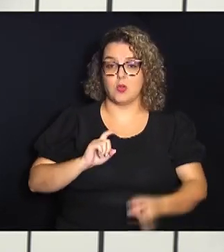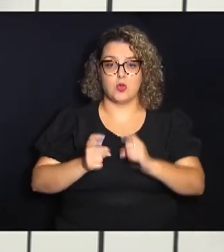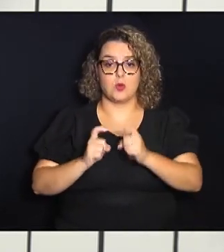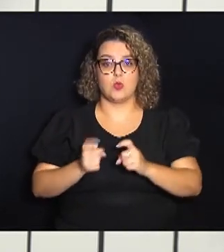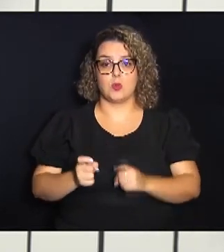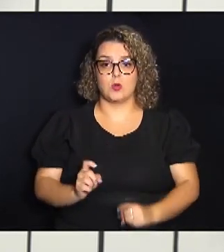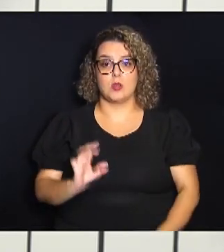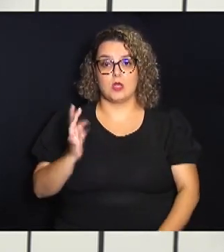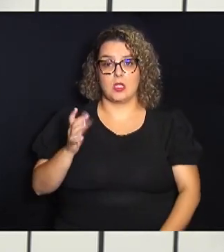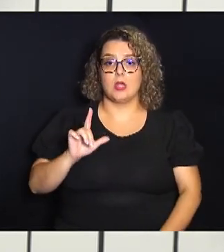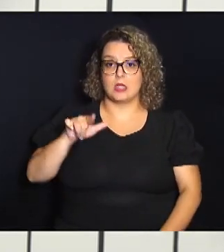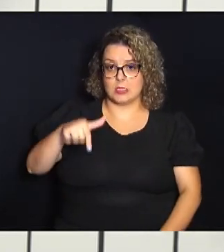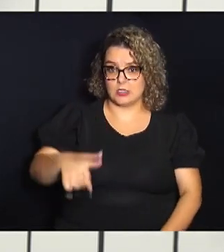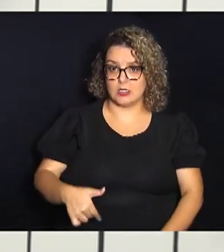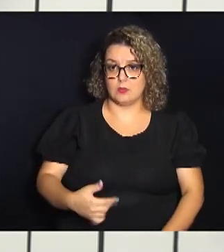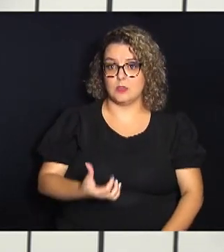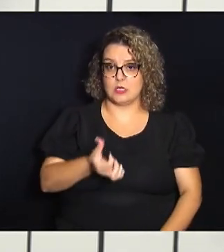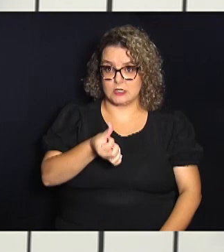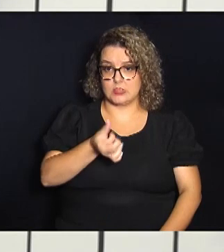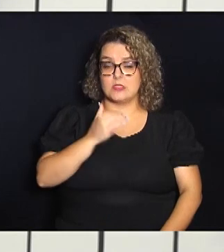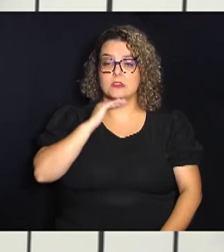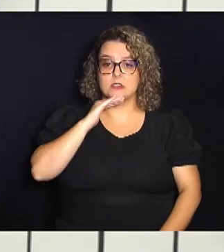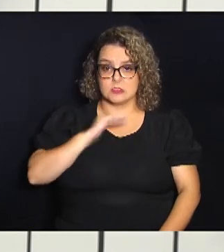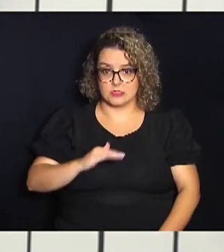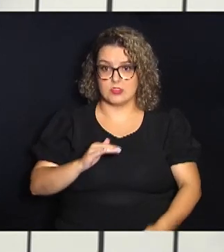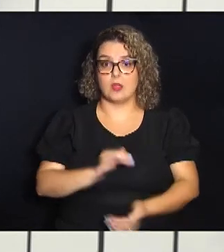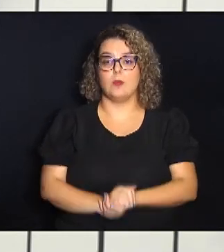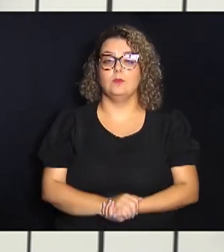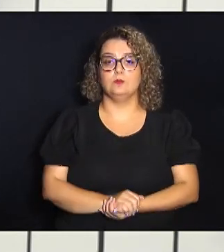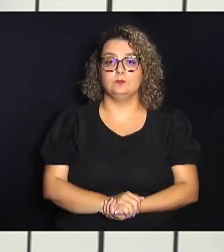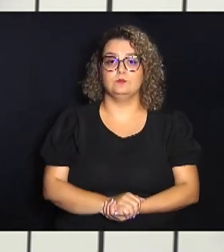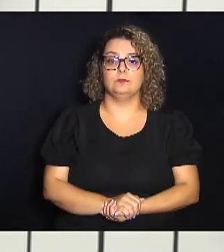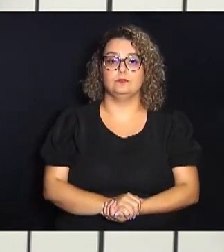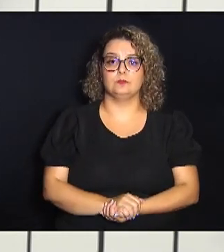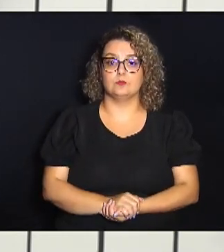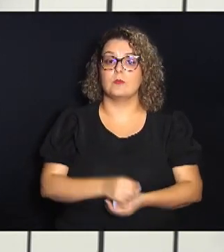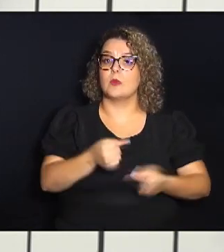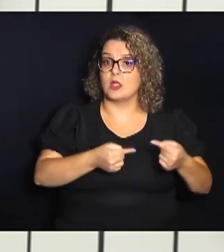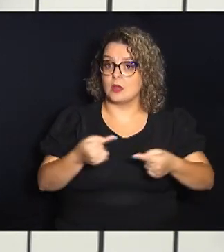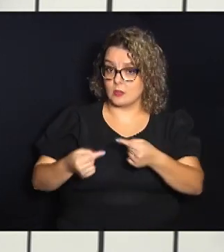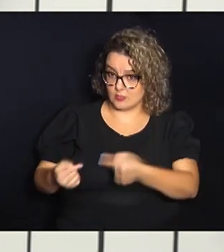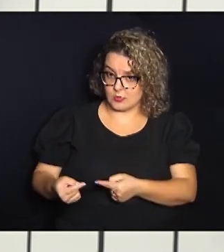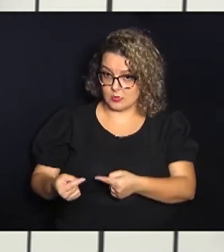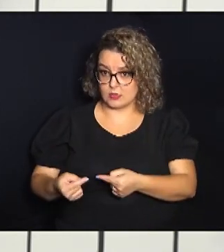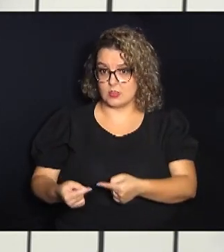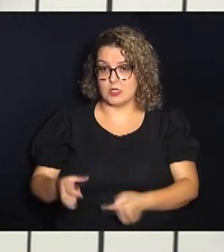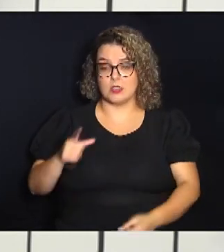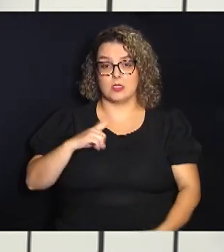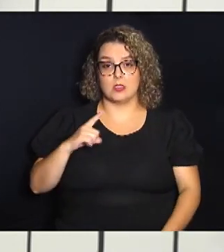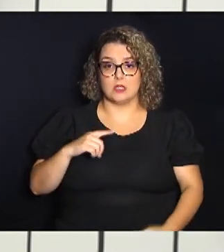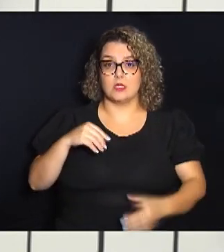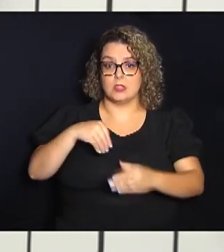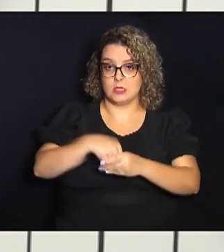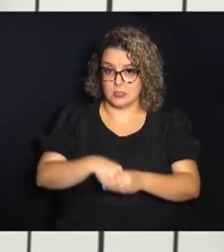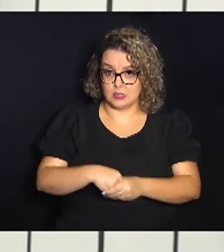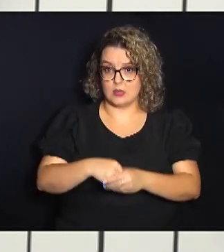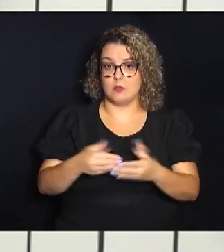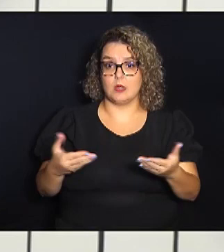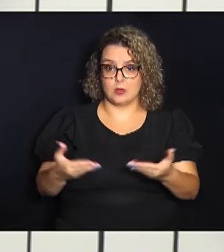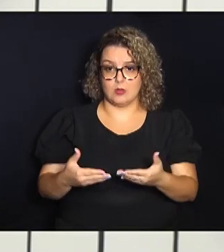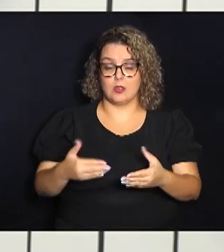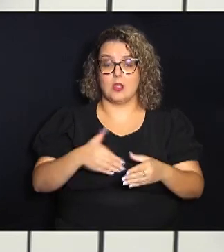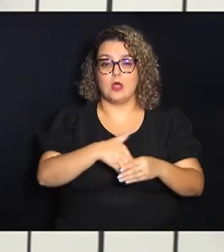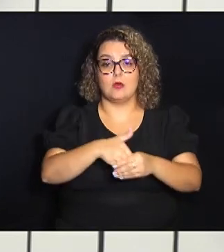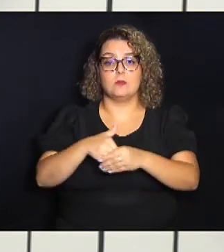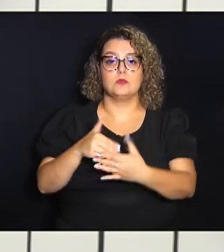acontece logo mais a partir das seis horas da tarde. Entre as discussões previstas para hoje, está em votação